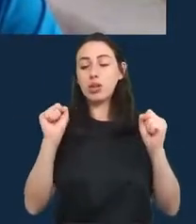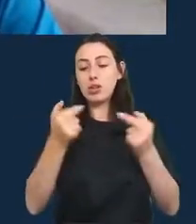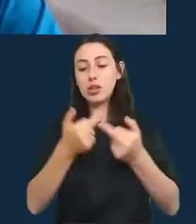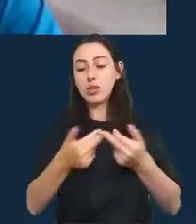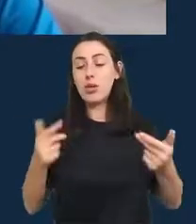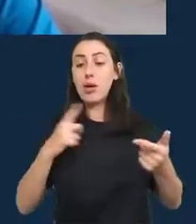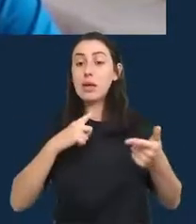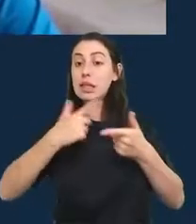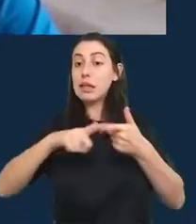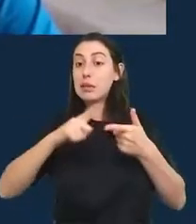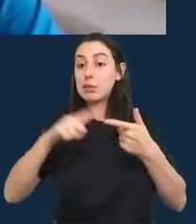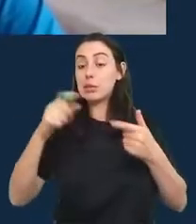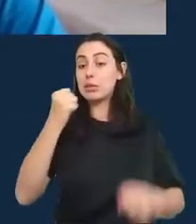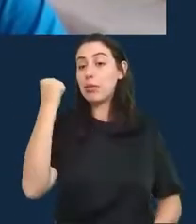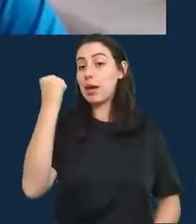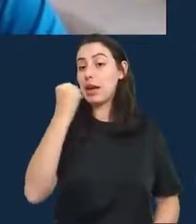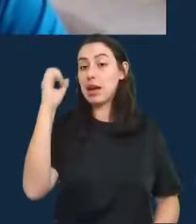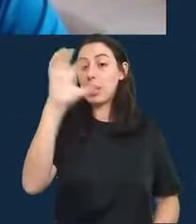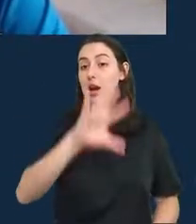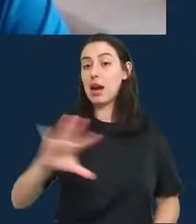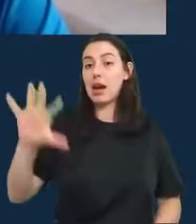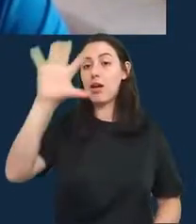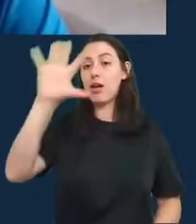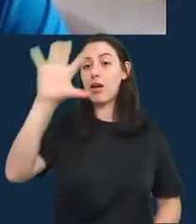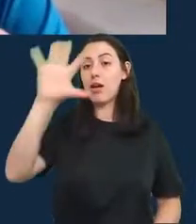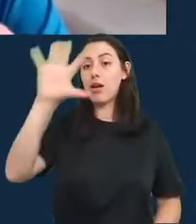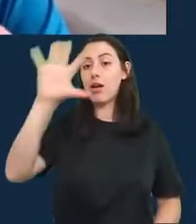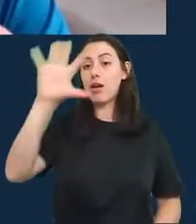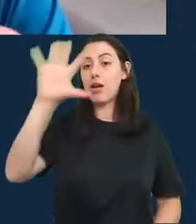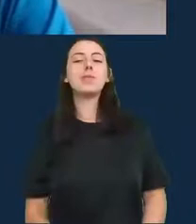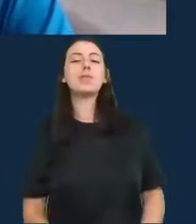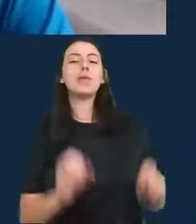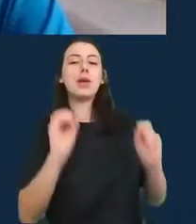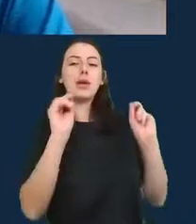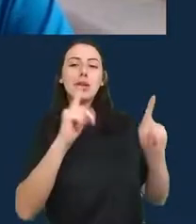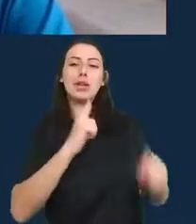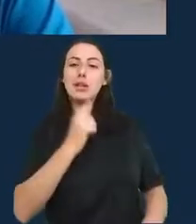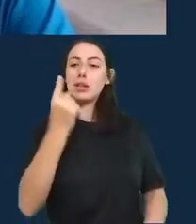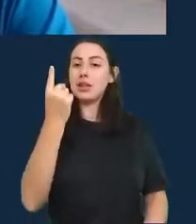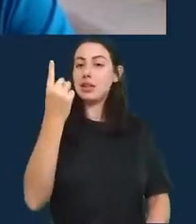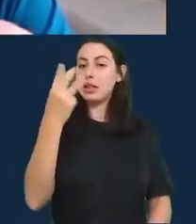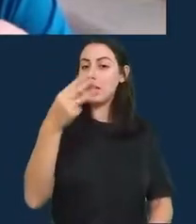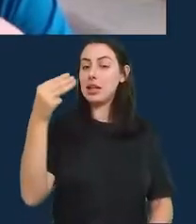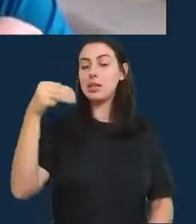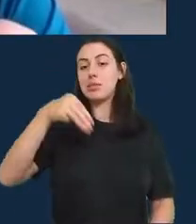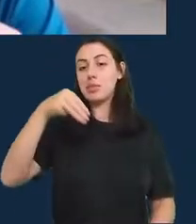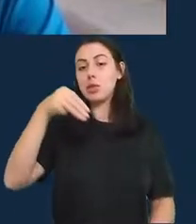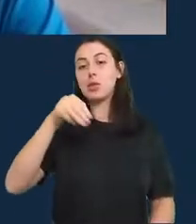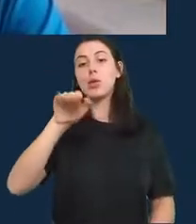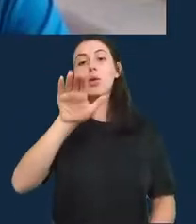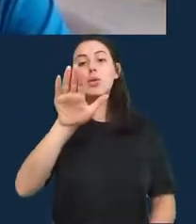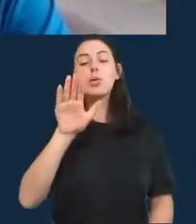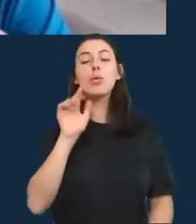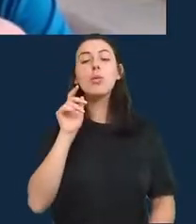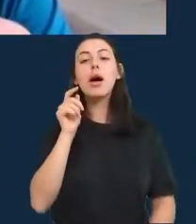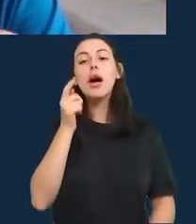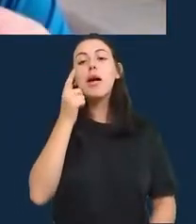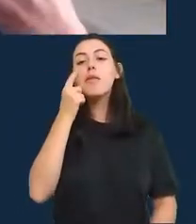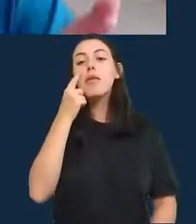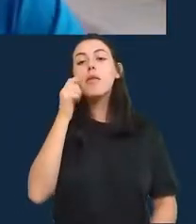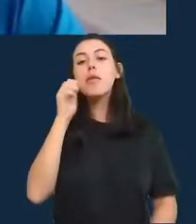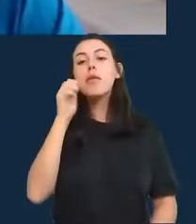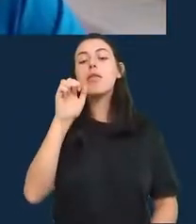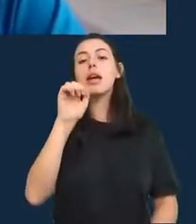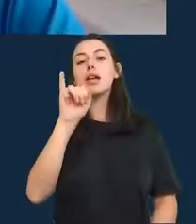bom temos 13 minutos mas quem sabe tenhamos tempo agora se você quiser